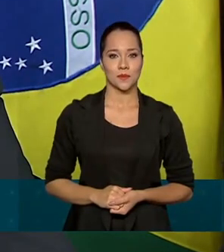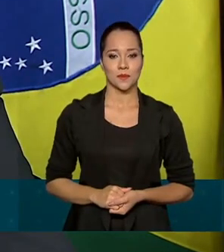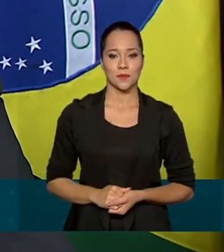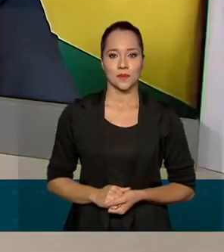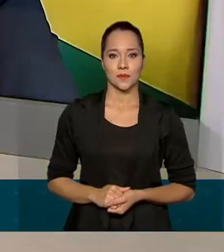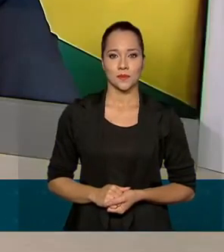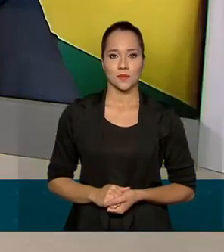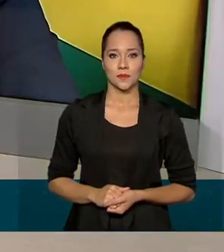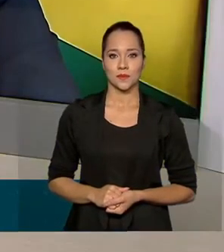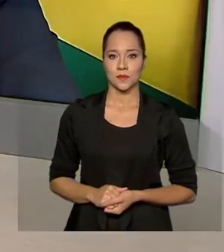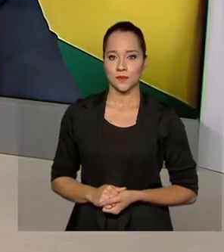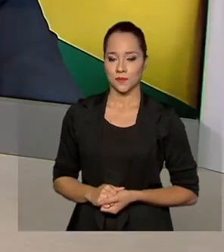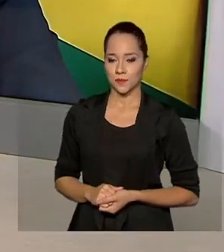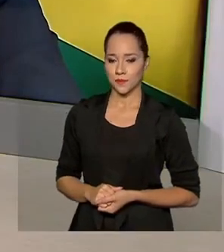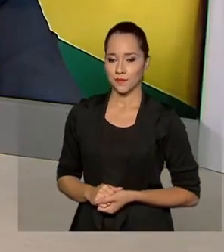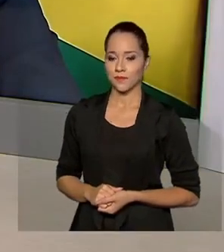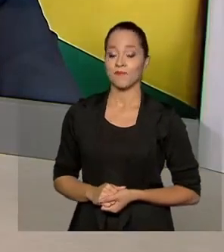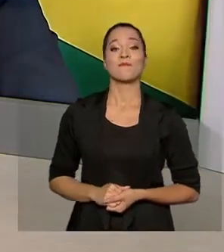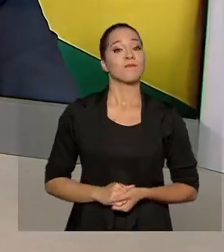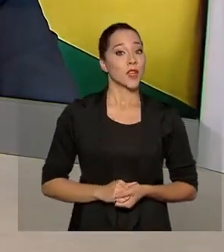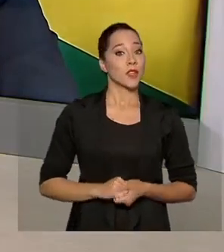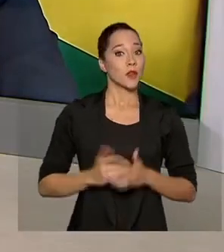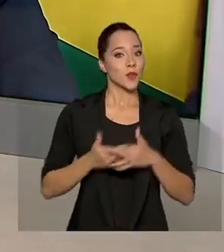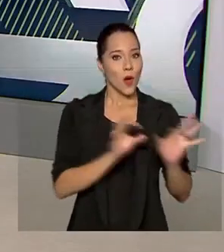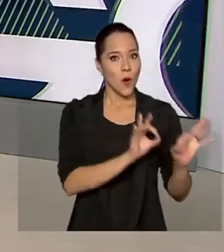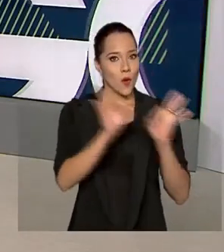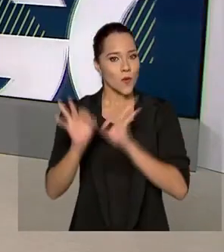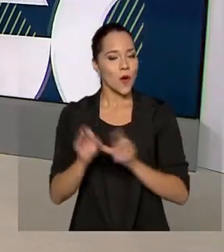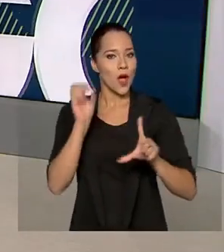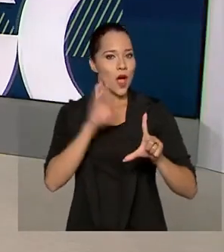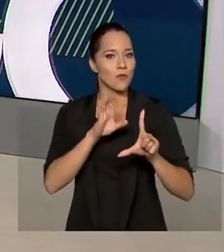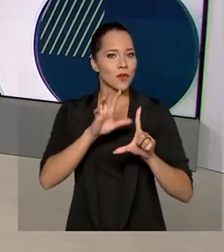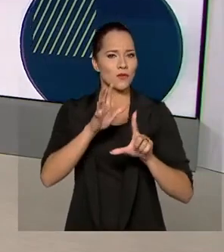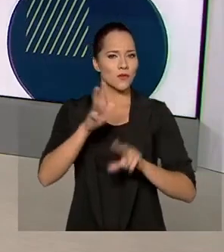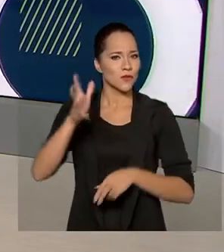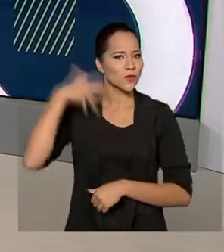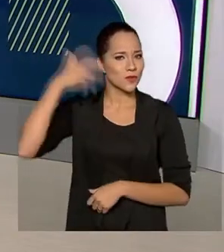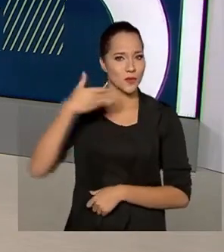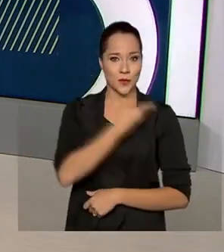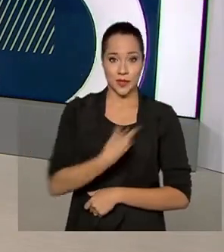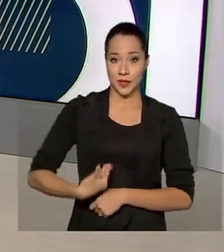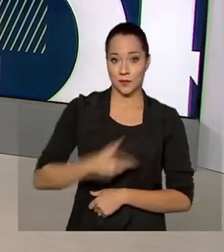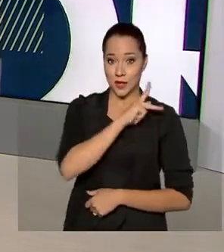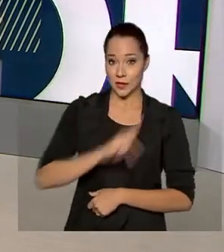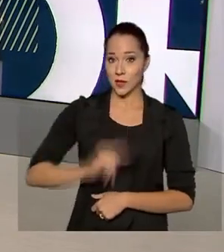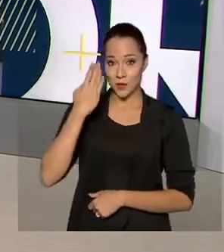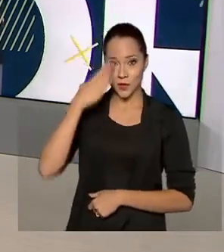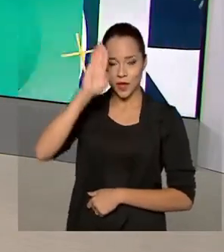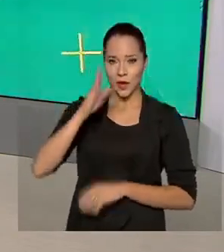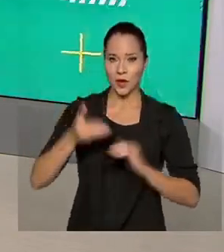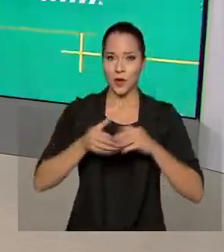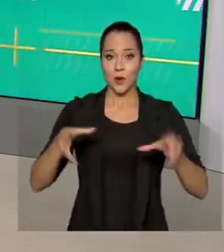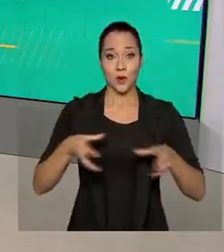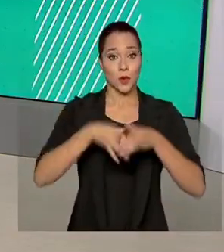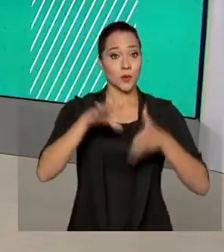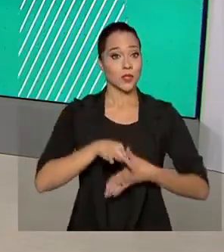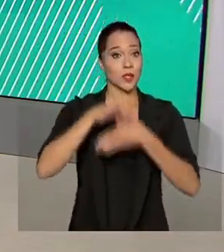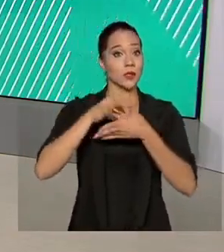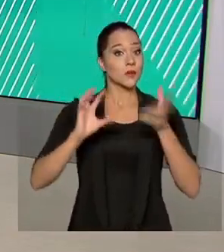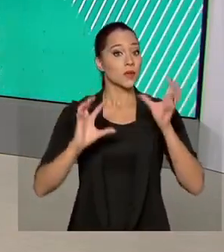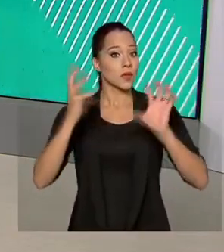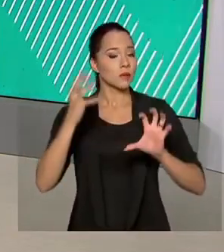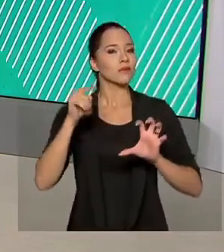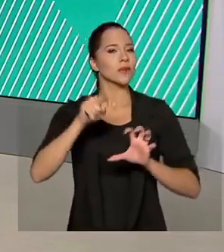Sr. Presidente, muito Apoio ao vivo o discurso do presidente Jair Bolsonaro na abertura da cúpula de líderes sobre o clima